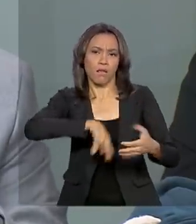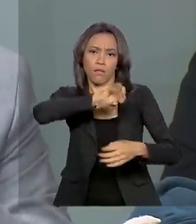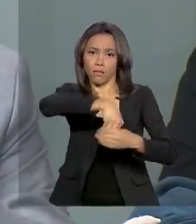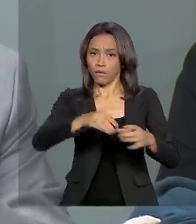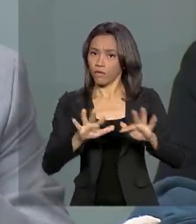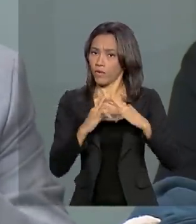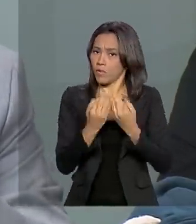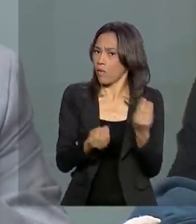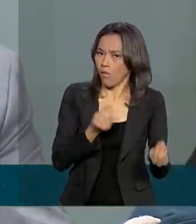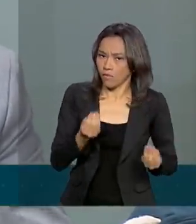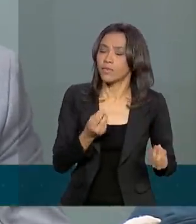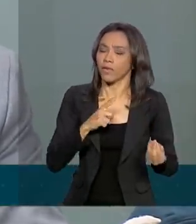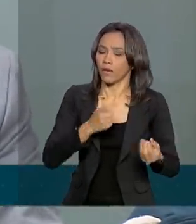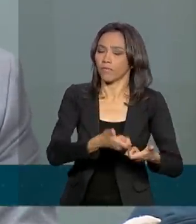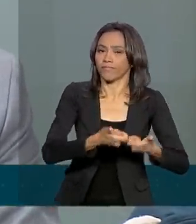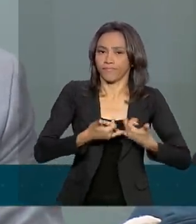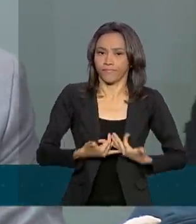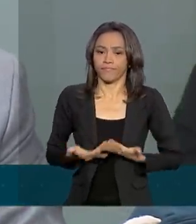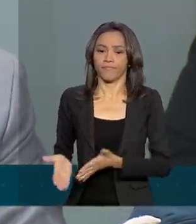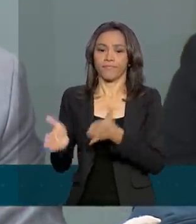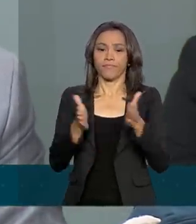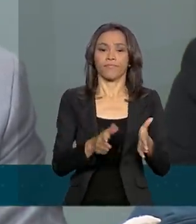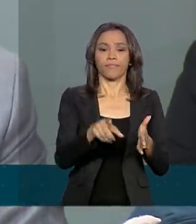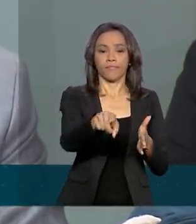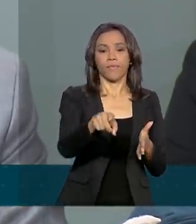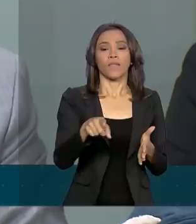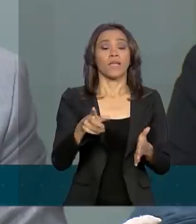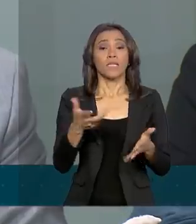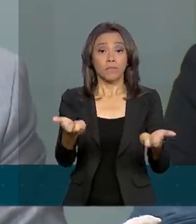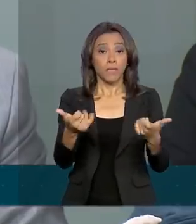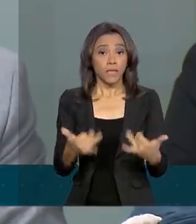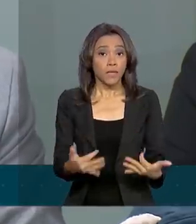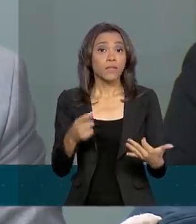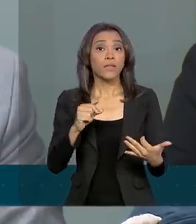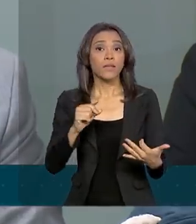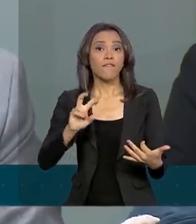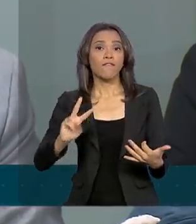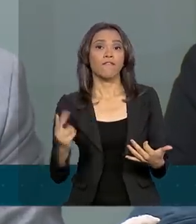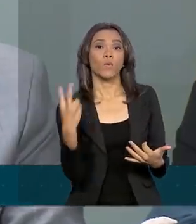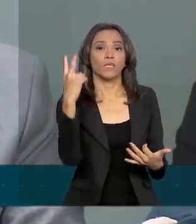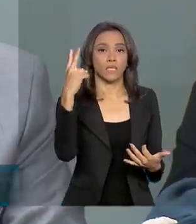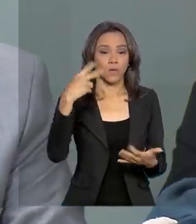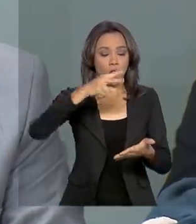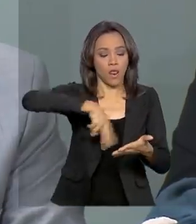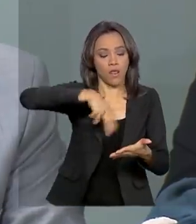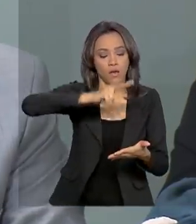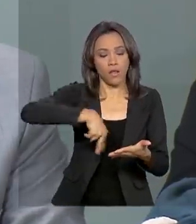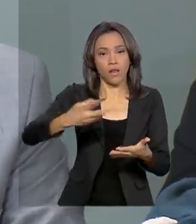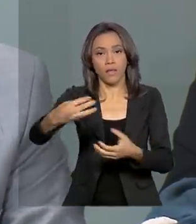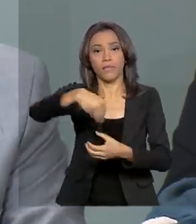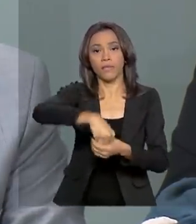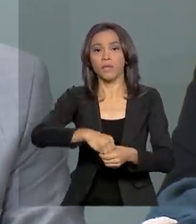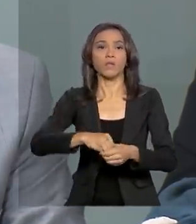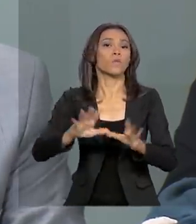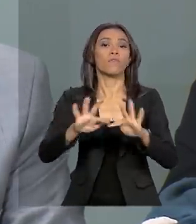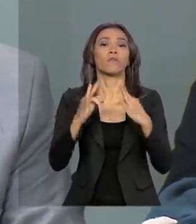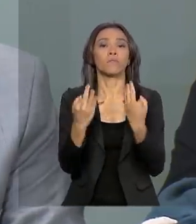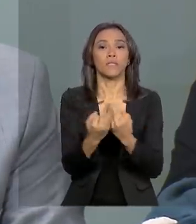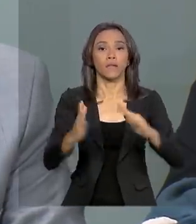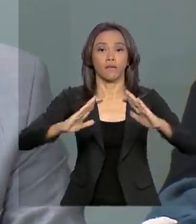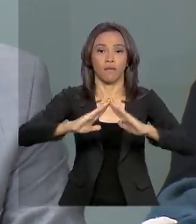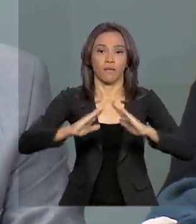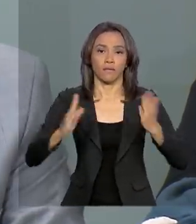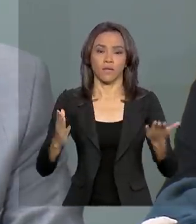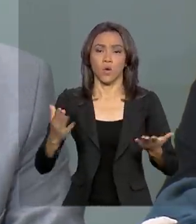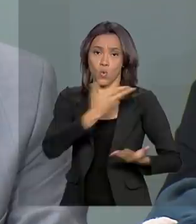Brasil, existe um programa de valorização da leitura em família. O que o governo Bolsonaro vai fazer